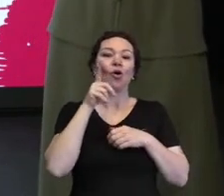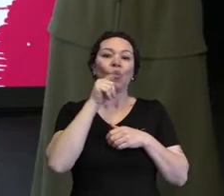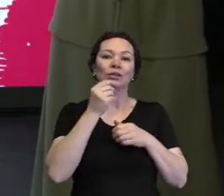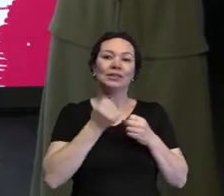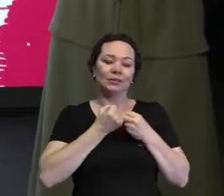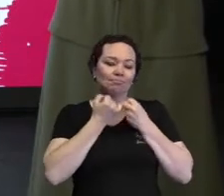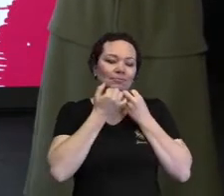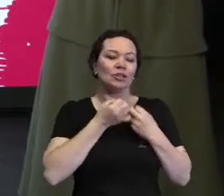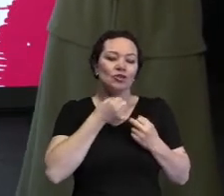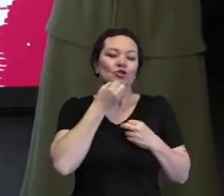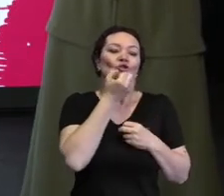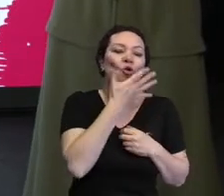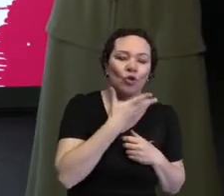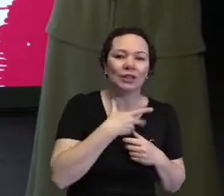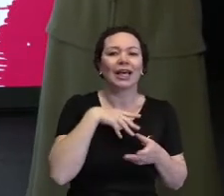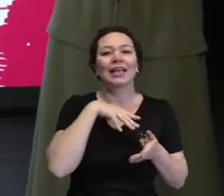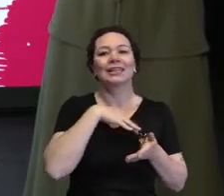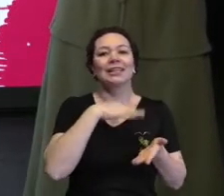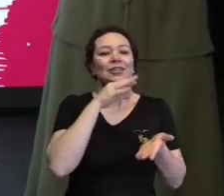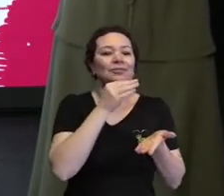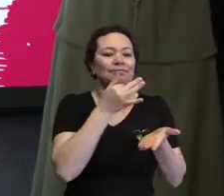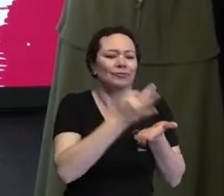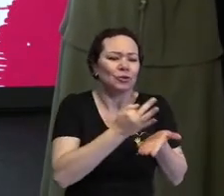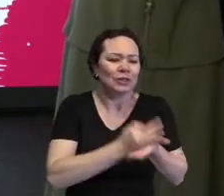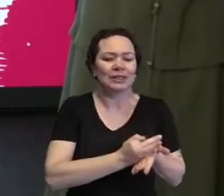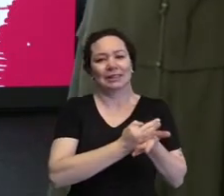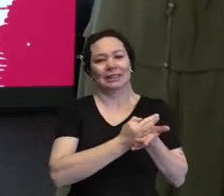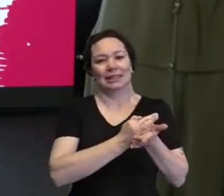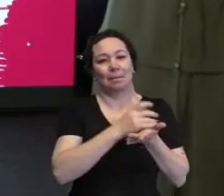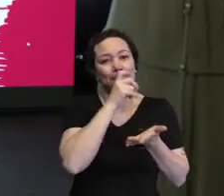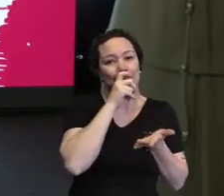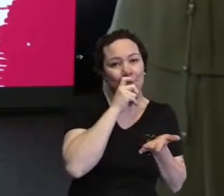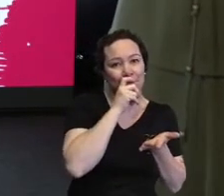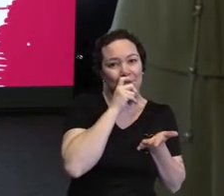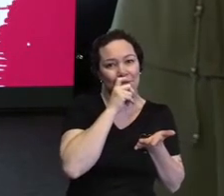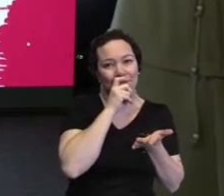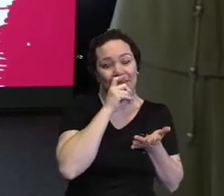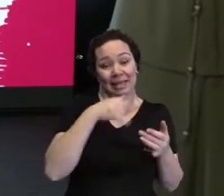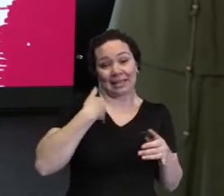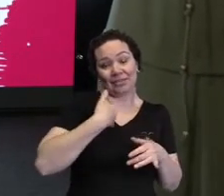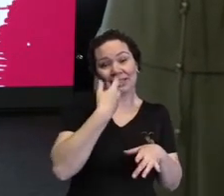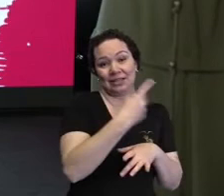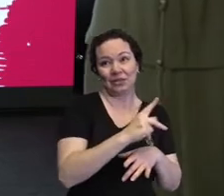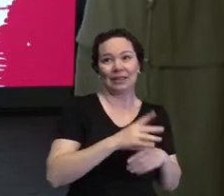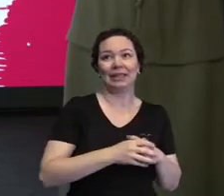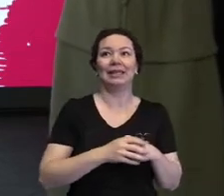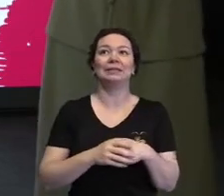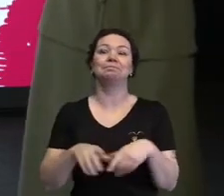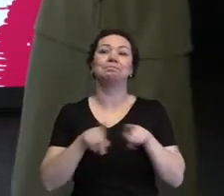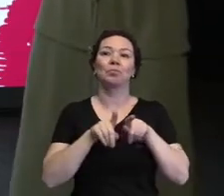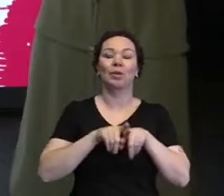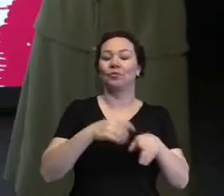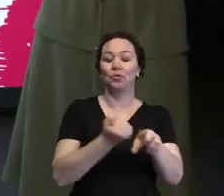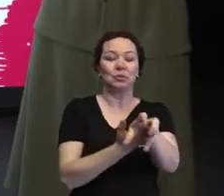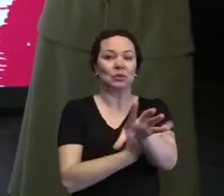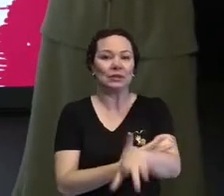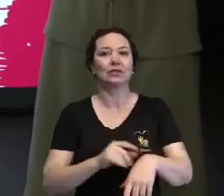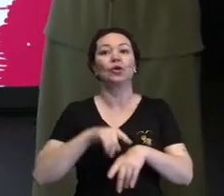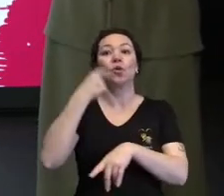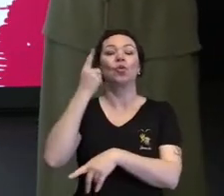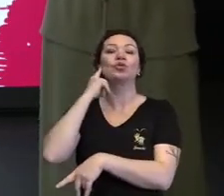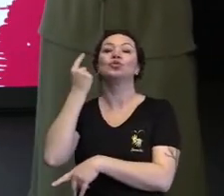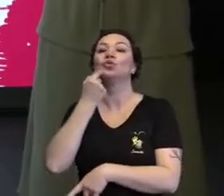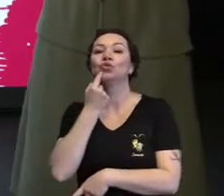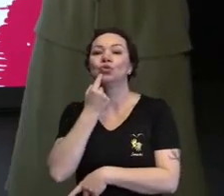aniversário dele e foi um momento super íntimo dos dois. Então, aqui a Tati, irmã do Vladimir, que é surdo